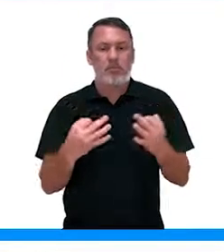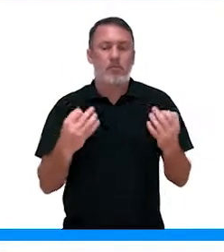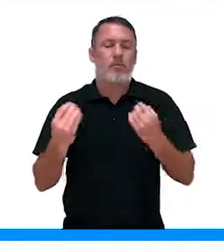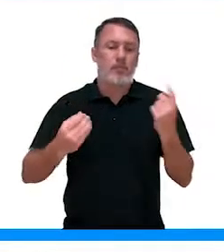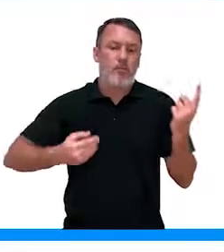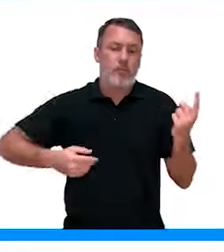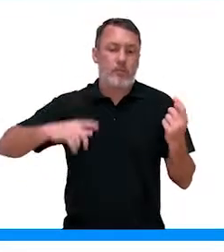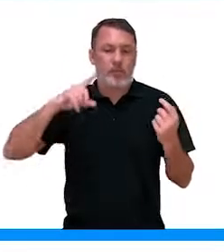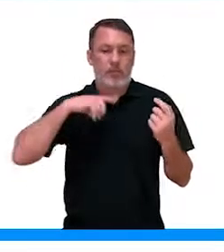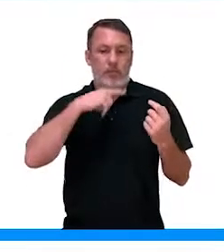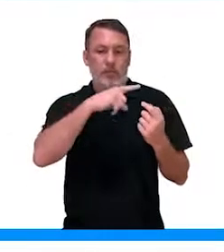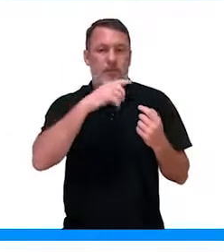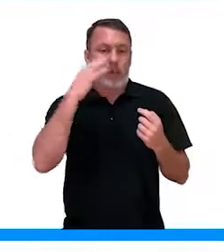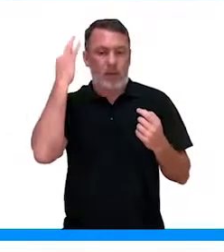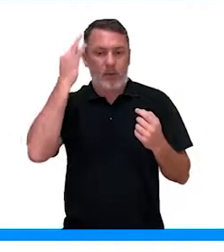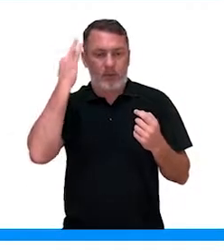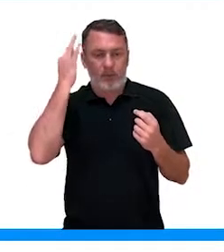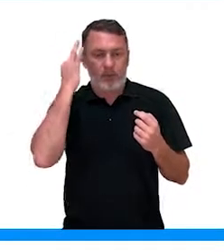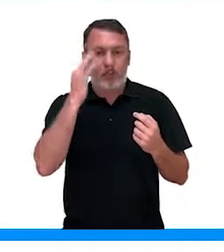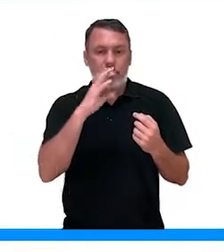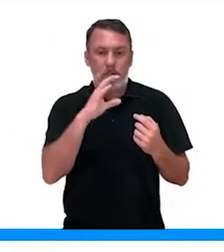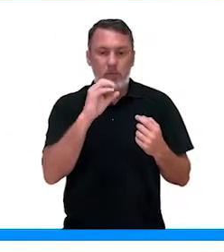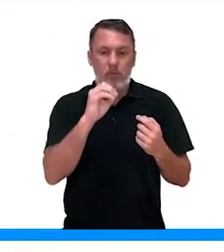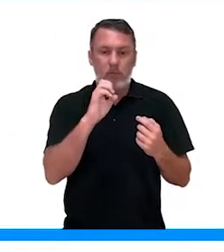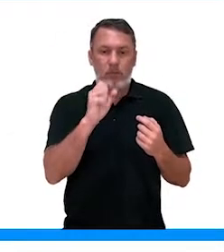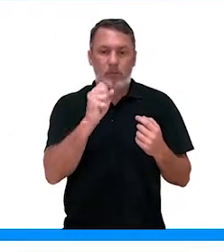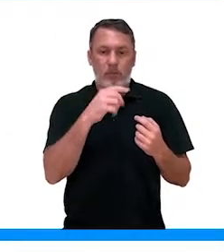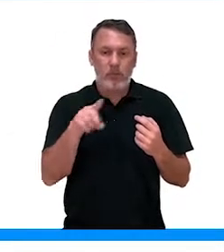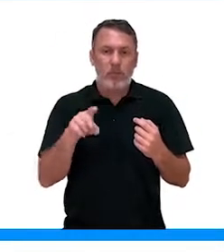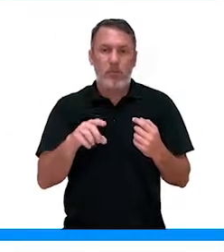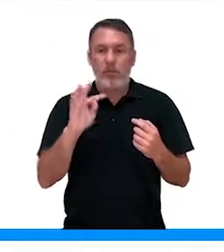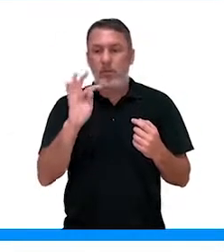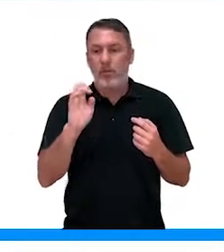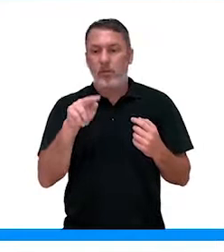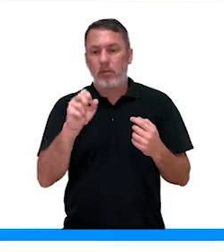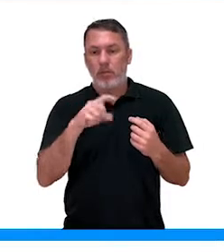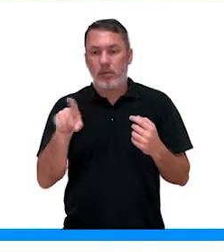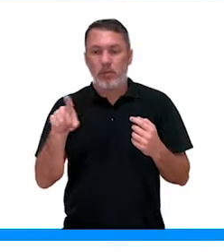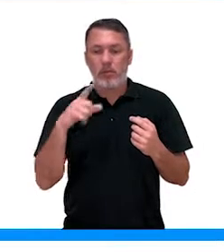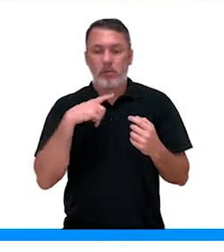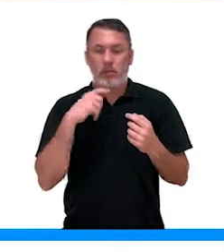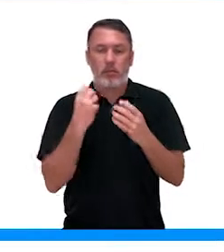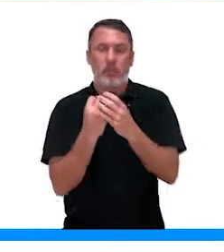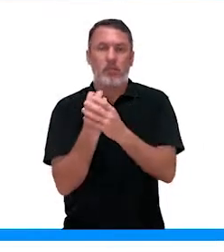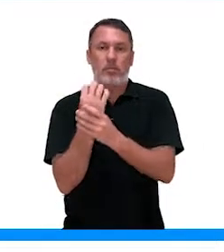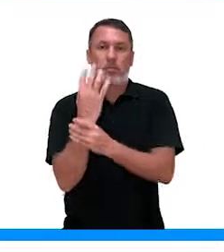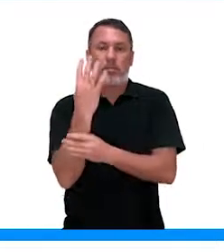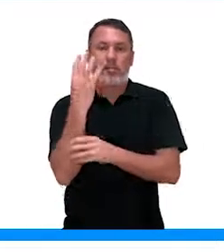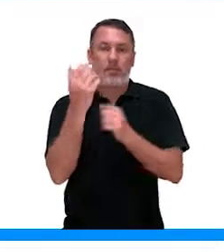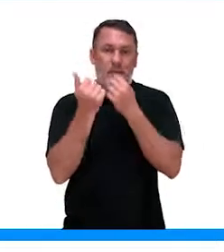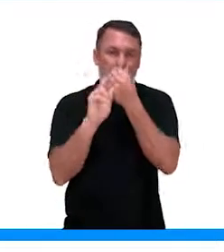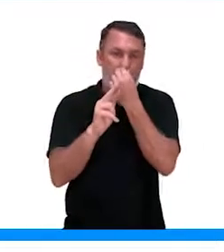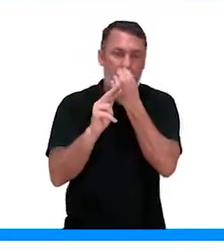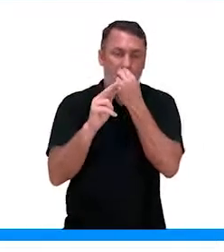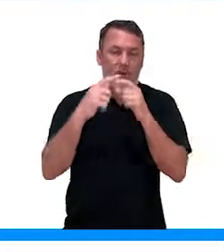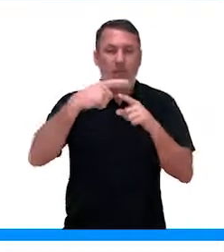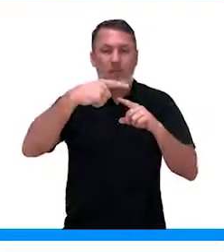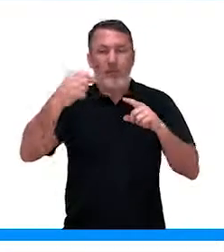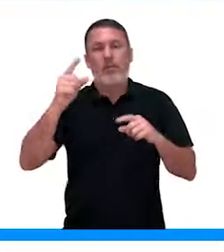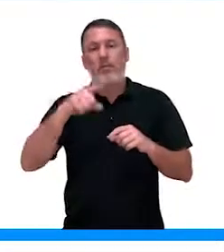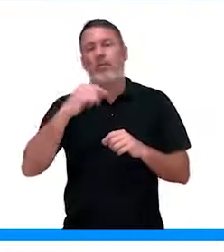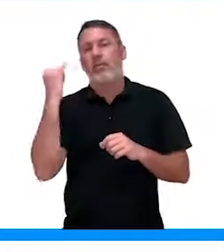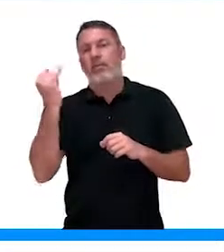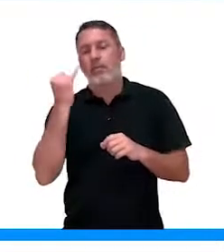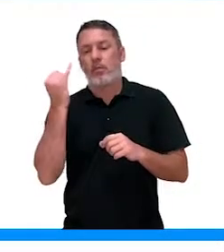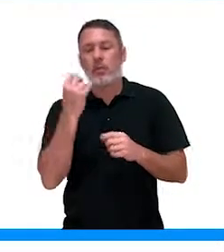tem aí a teoria de coesão-tensão atuando de forma que a transpiração que acontece nas folhas é super